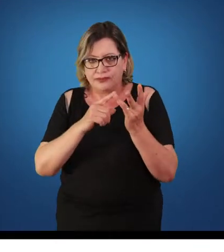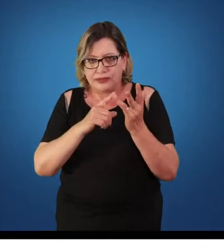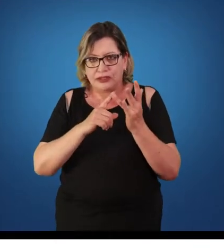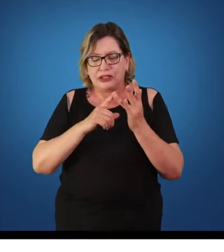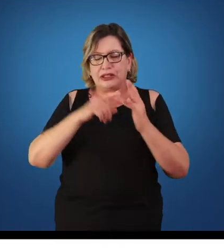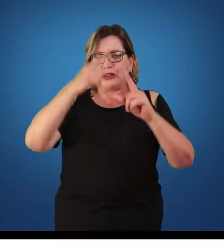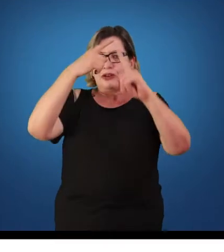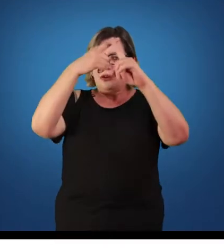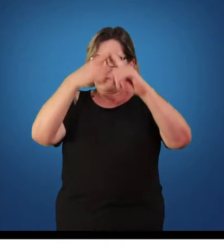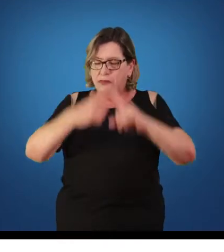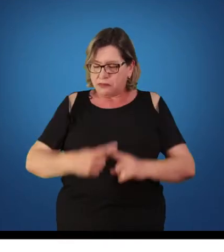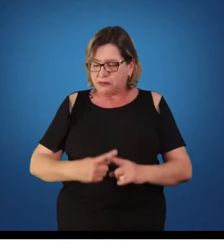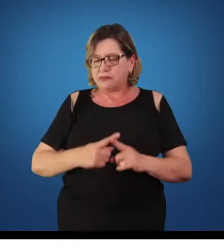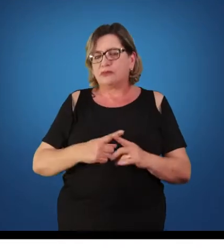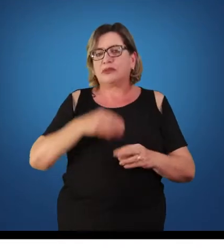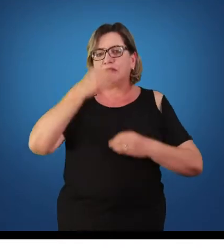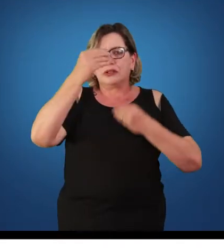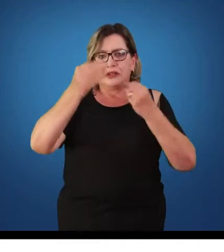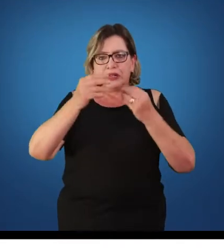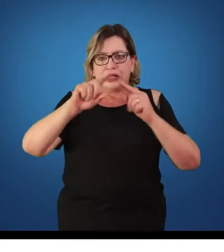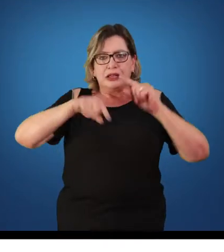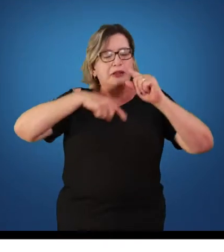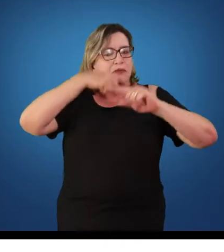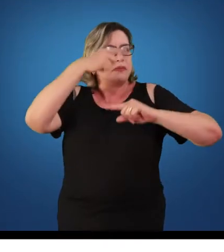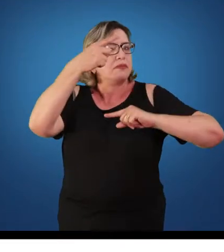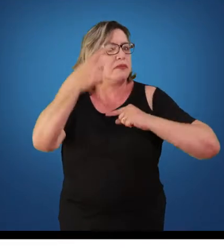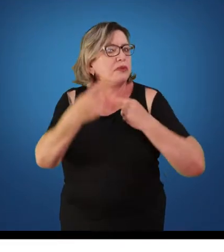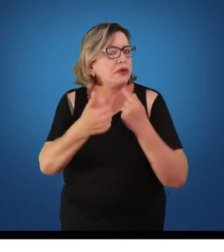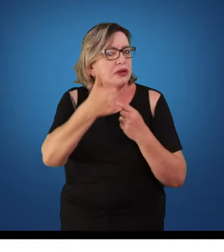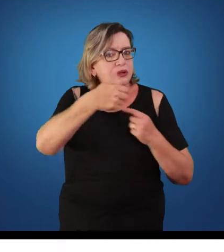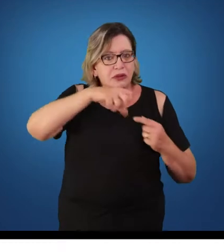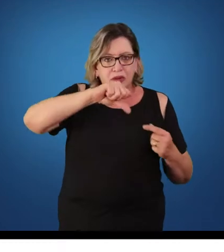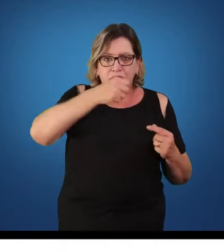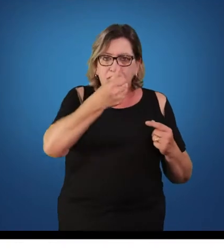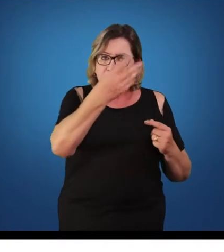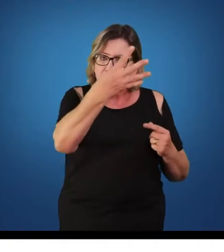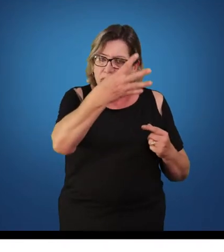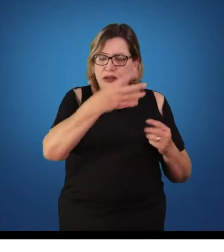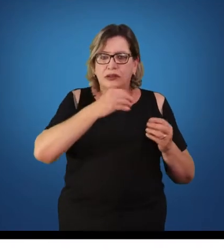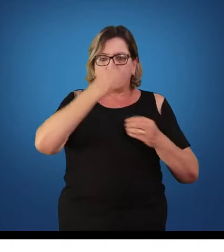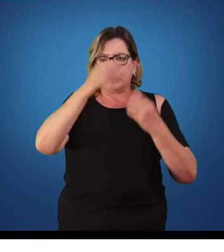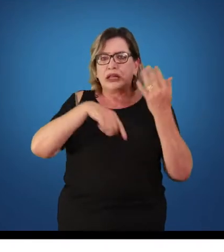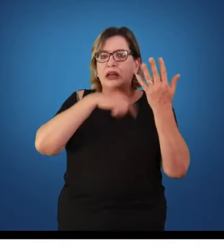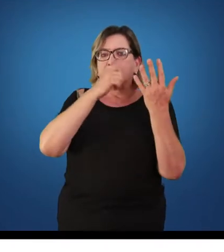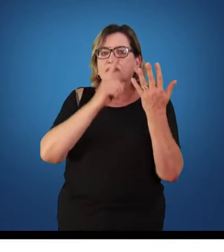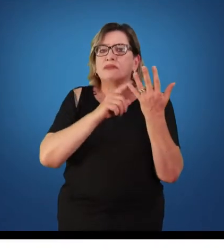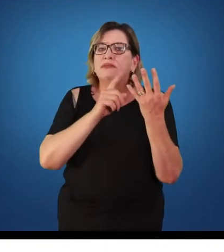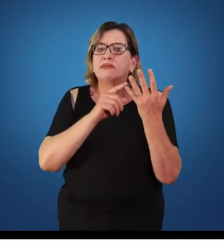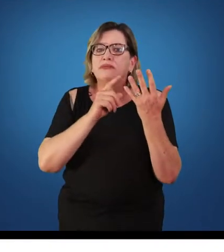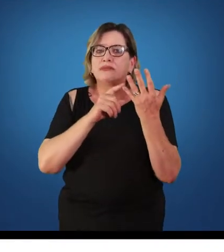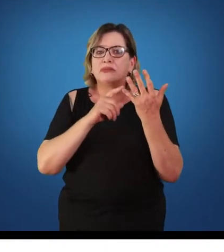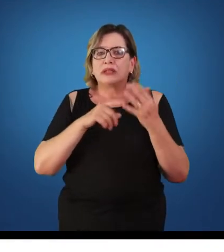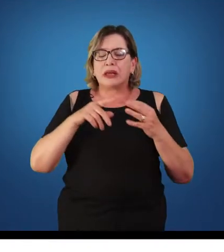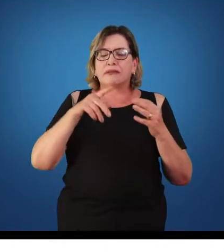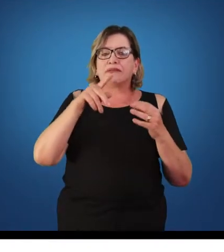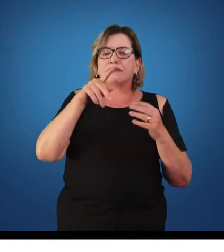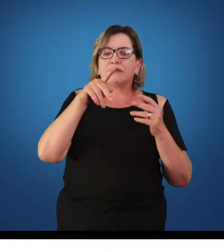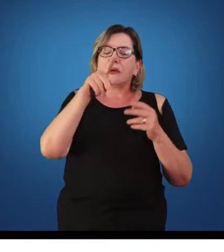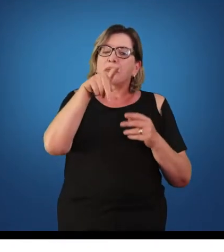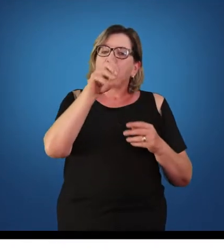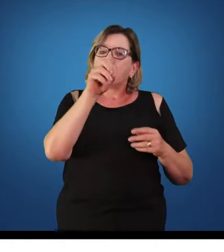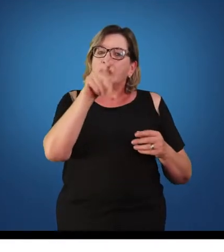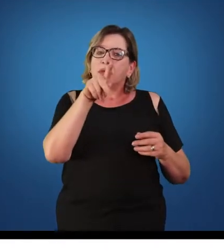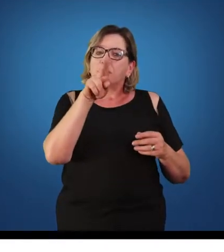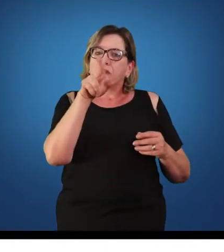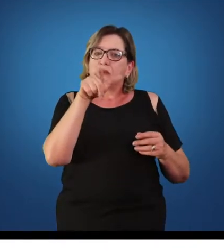competitivista, pós-1964. E a educação física popular, que